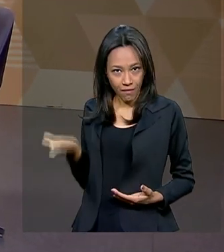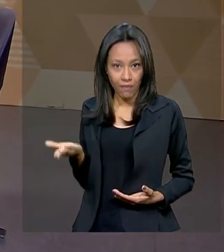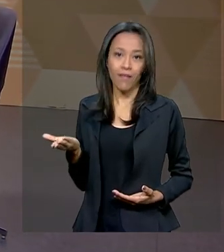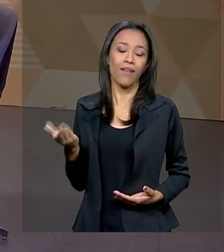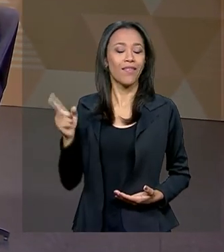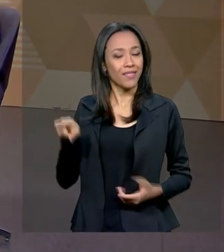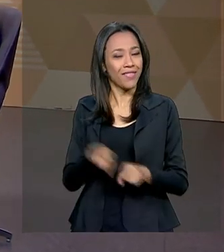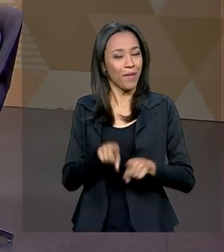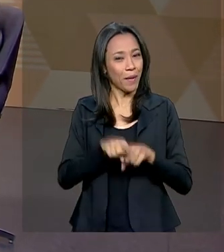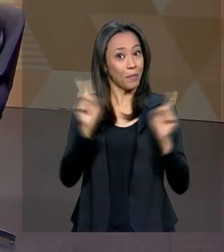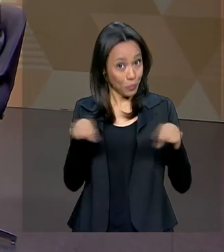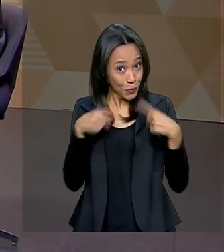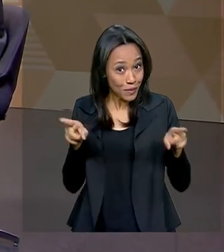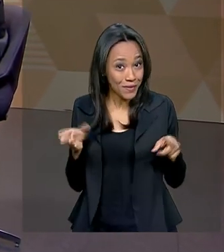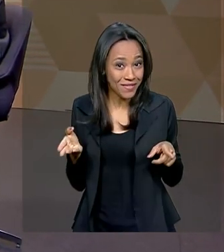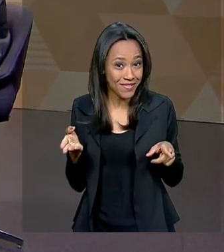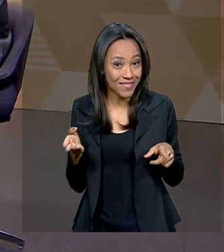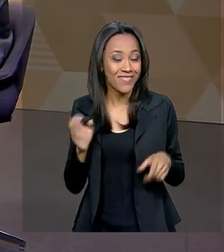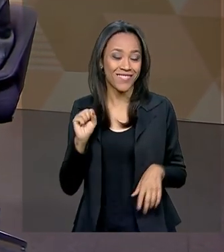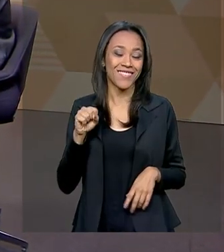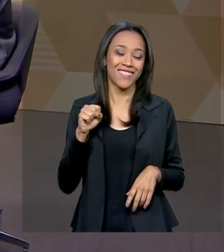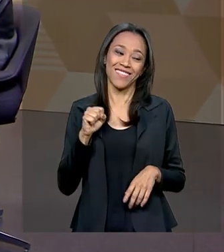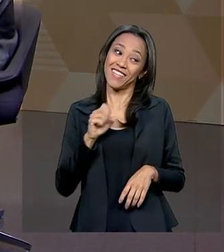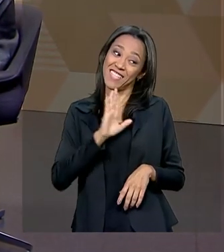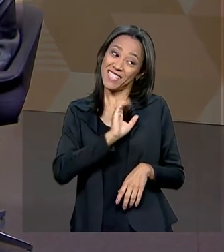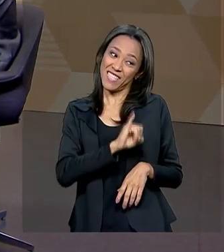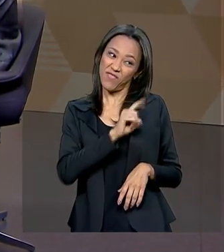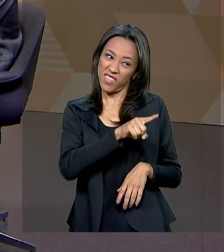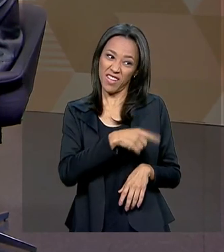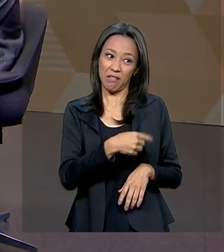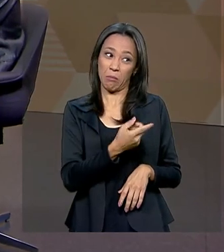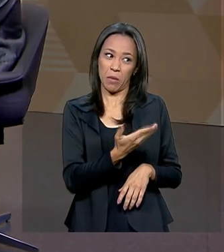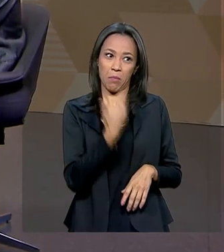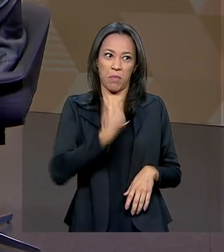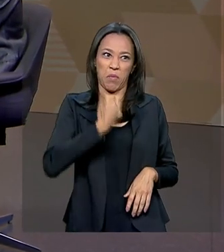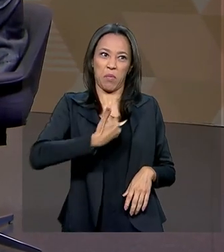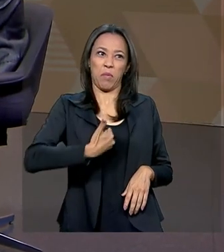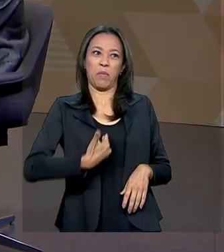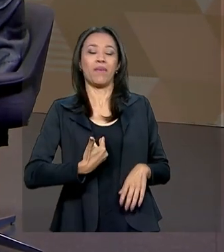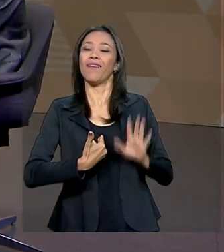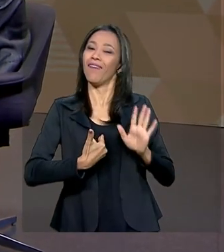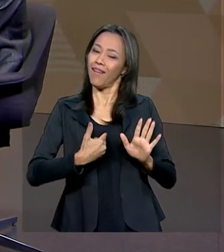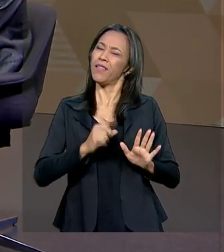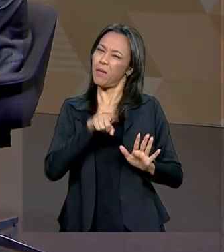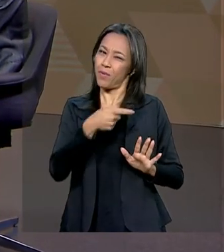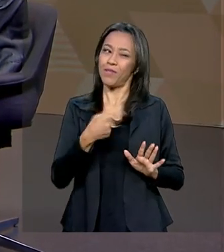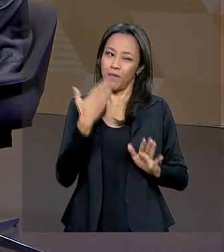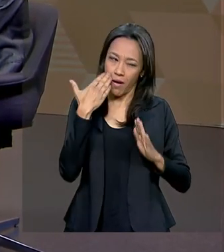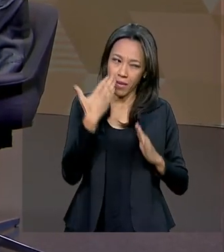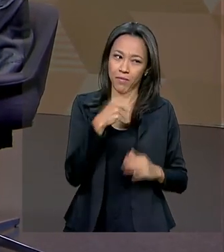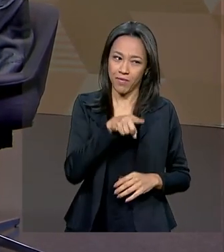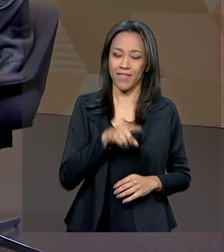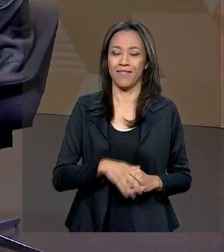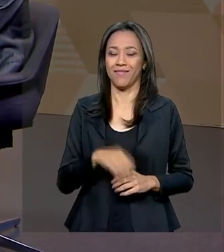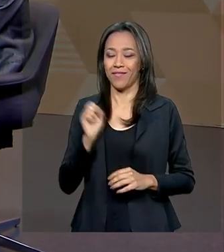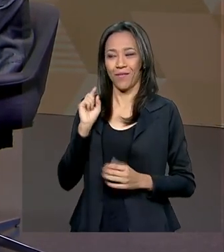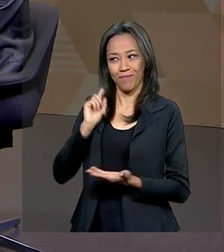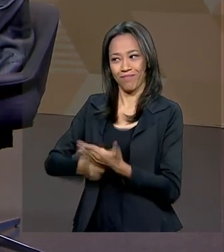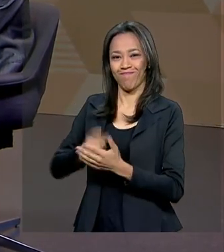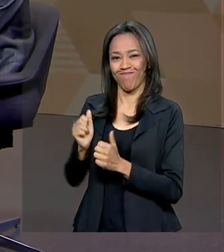Músico também, ministro? É, e se você não bater muito em mim não na entrevista, no final eu uma palhinha. Então está combinado.